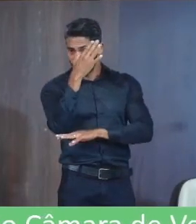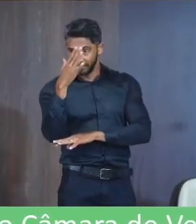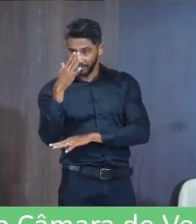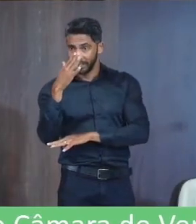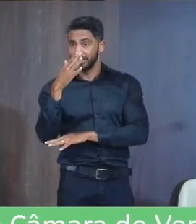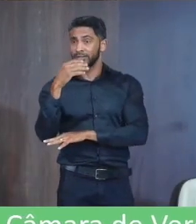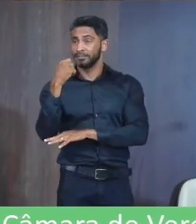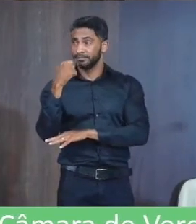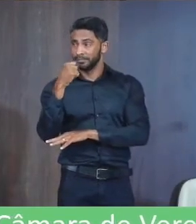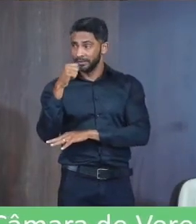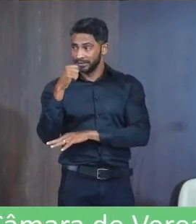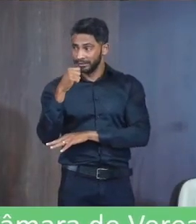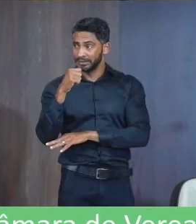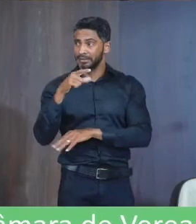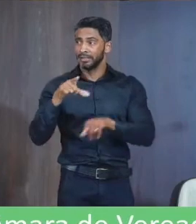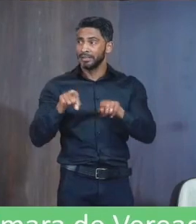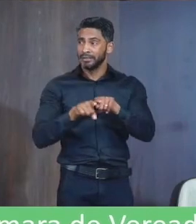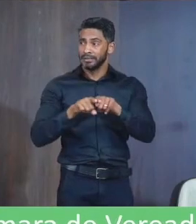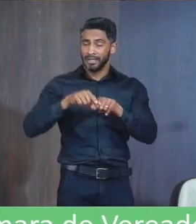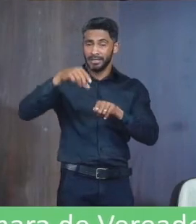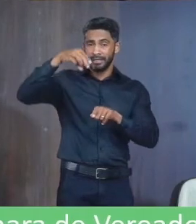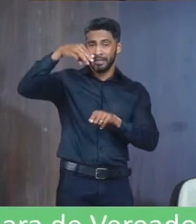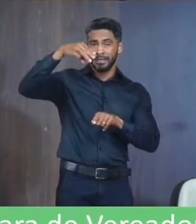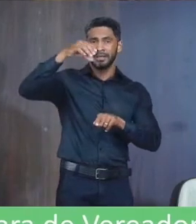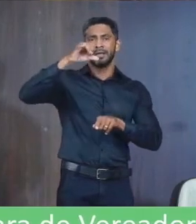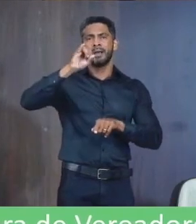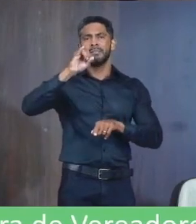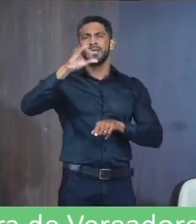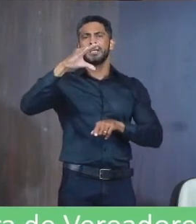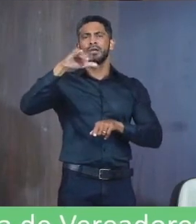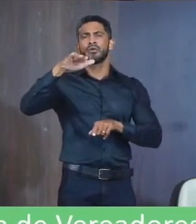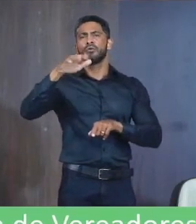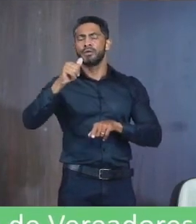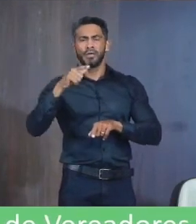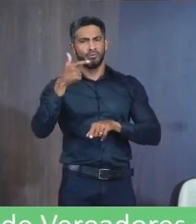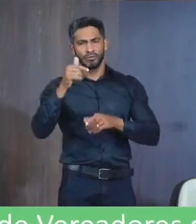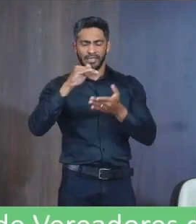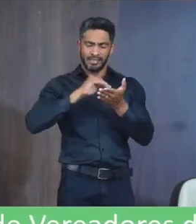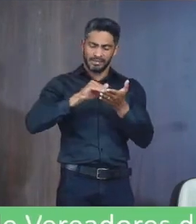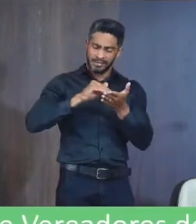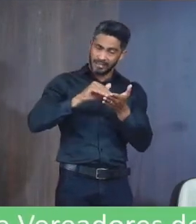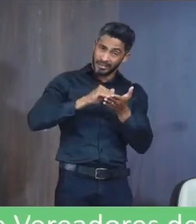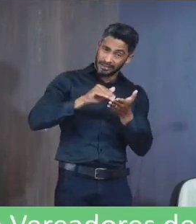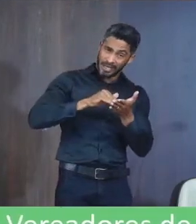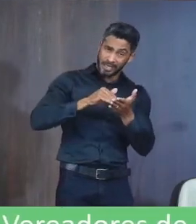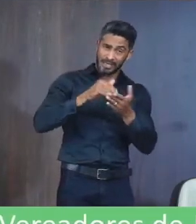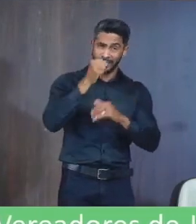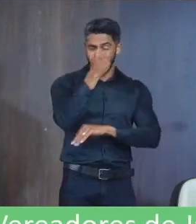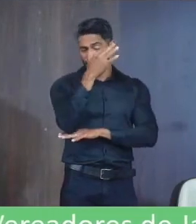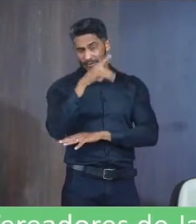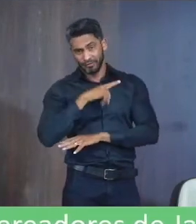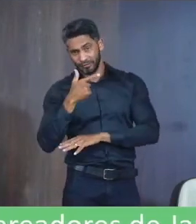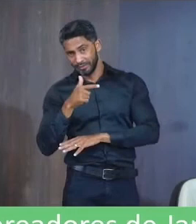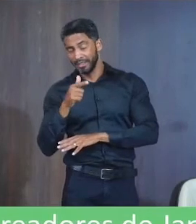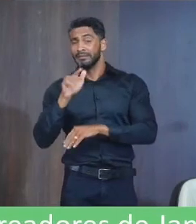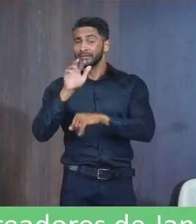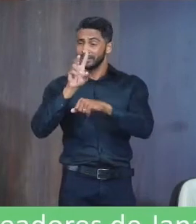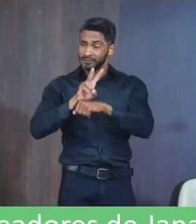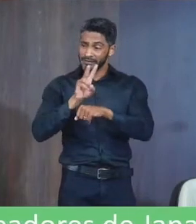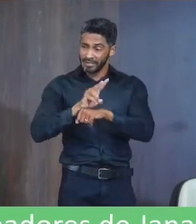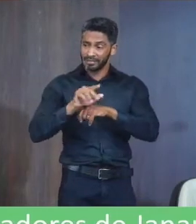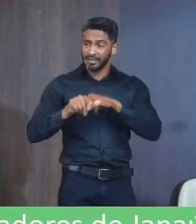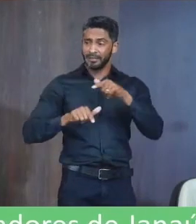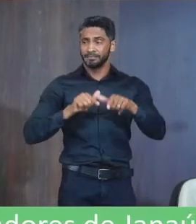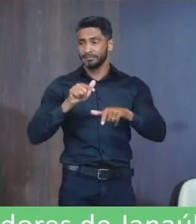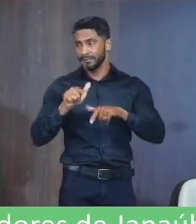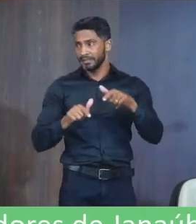Tem o Micuia lá também Nós não temos Secretaria de Meio Ambiente Mas nós temos lá Um diretor de Meio Ambiente Que tem que fiscalizar E trabalhar